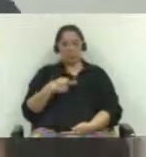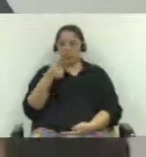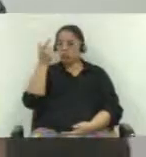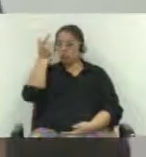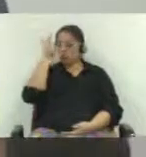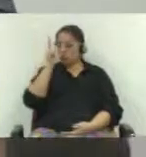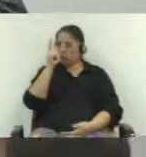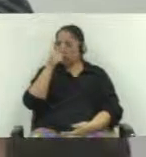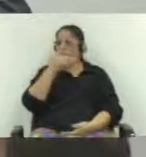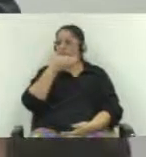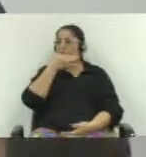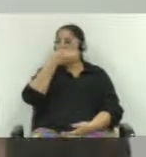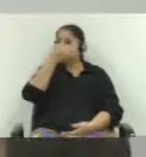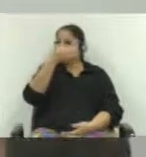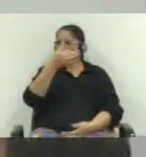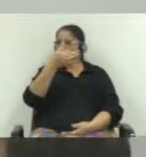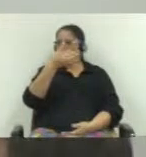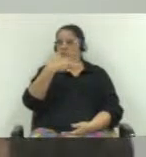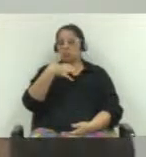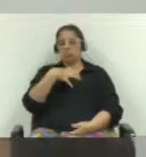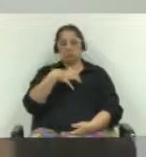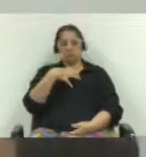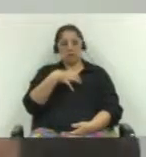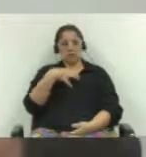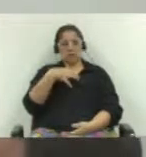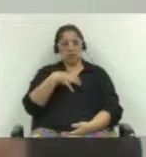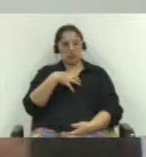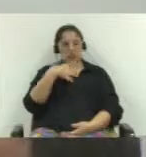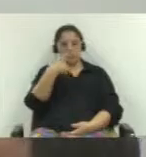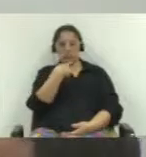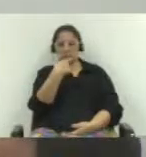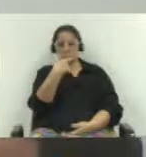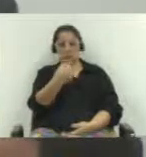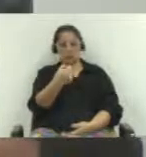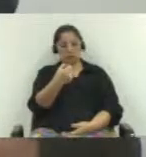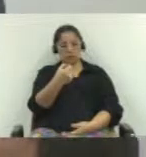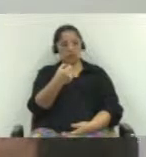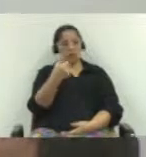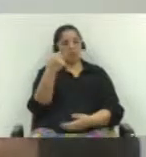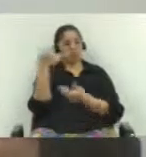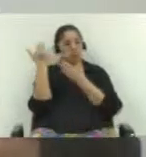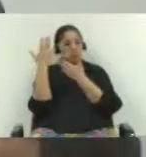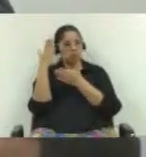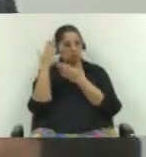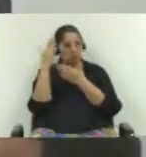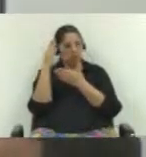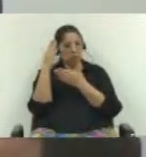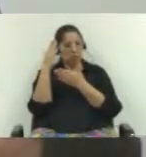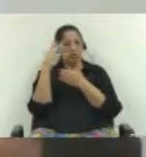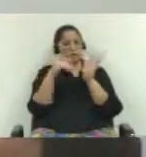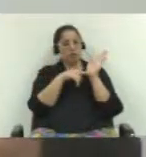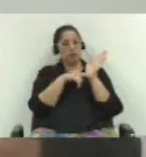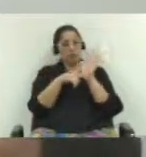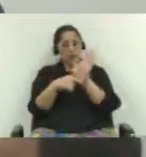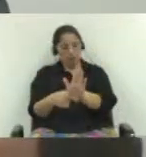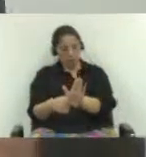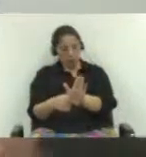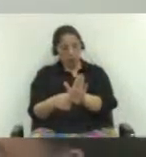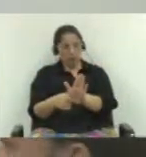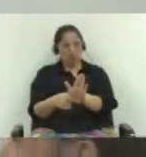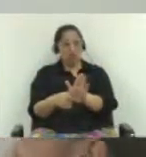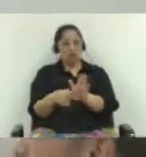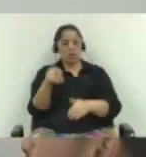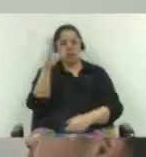com o trabalho que o secretário Luiz tem feito. Então, presidente, vou dizer mais uma vez para o senhor, eu me sinto contemplado